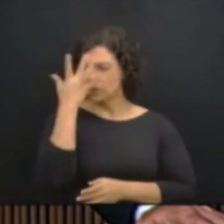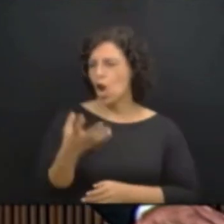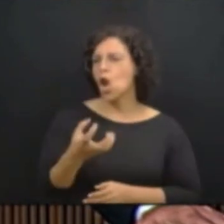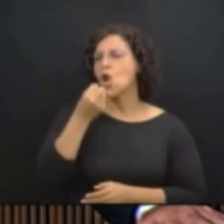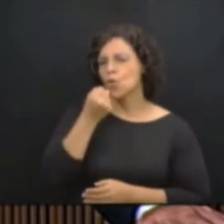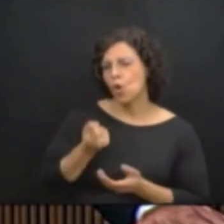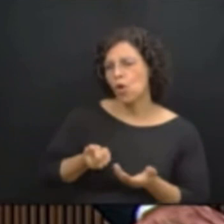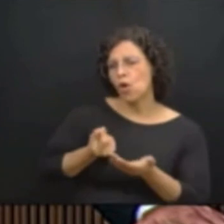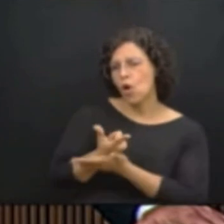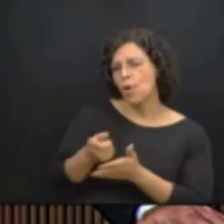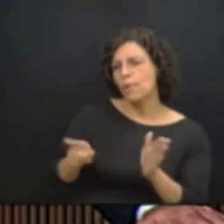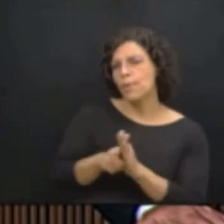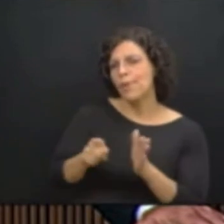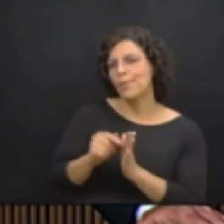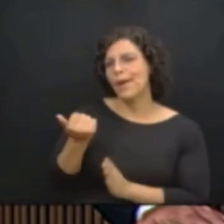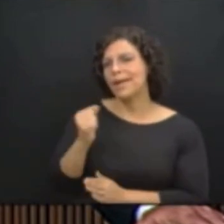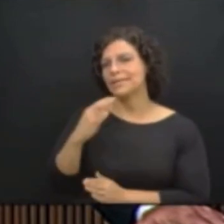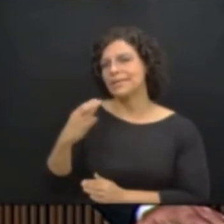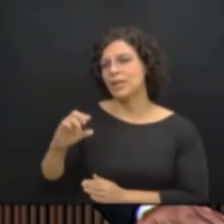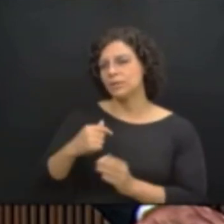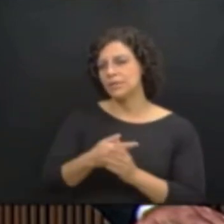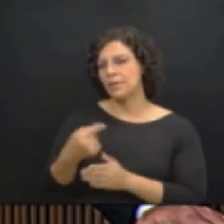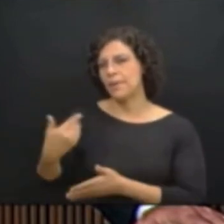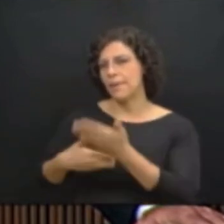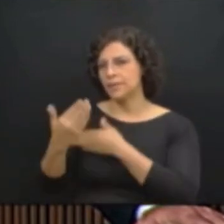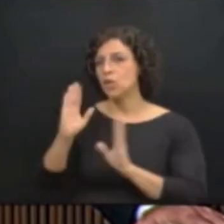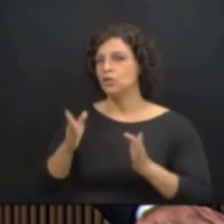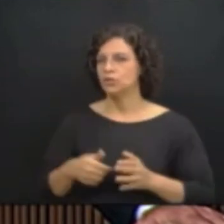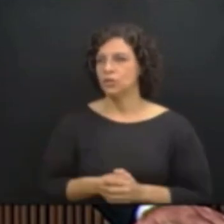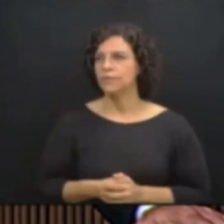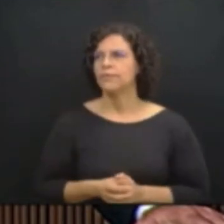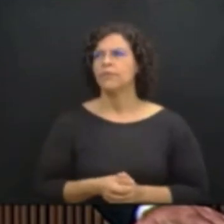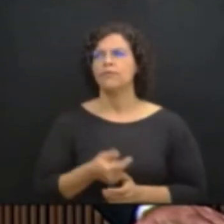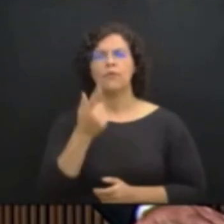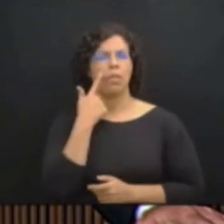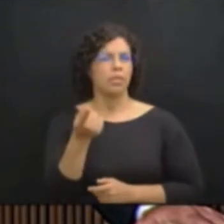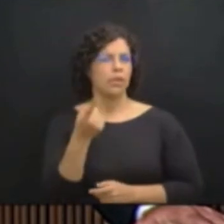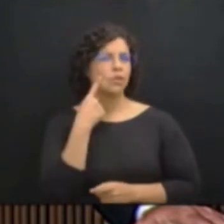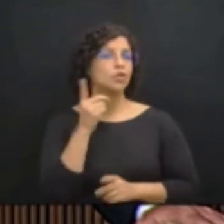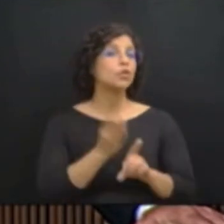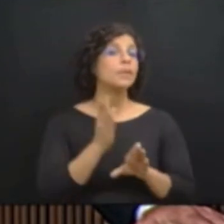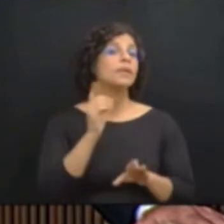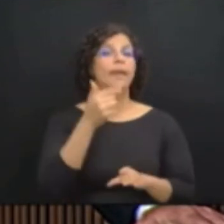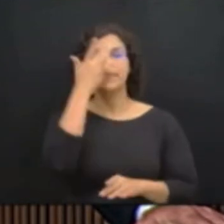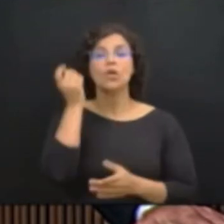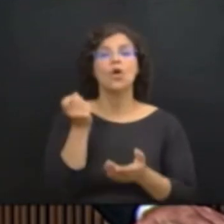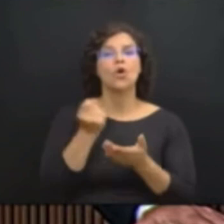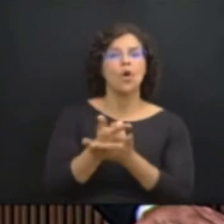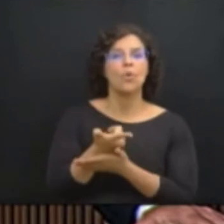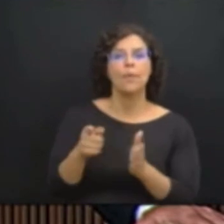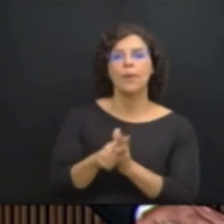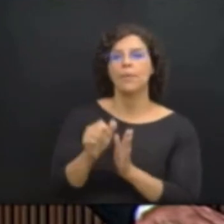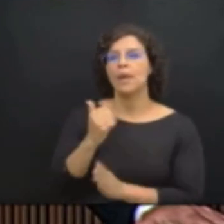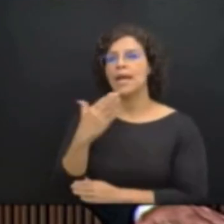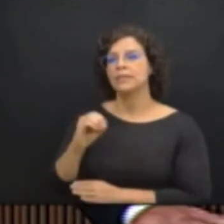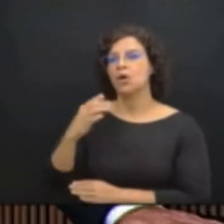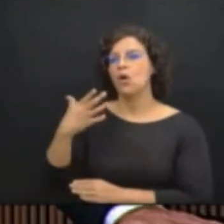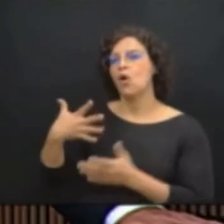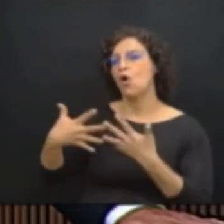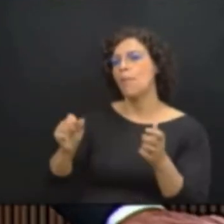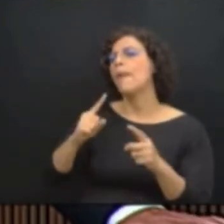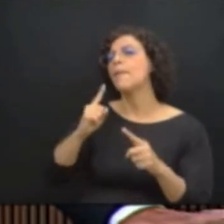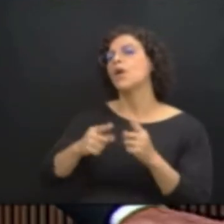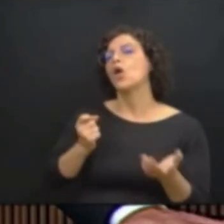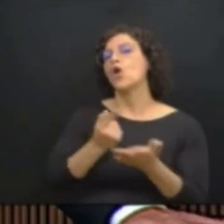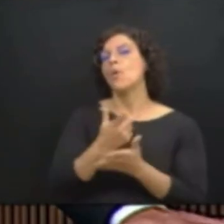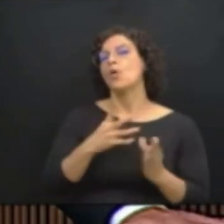comprando ações na semana passada. Vamos descobrir quem foi. E queremos saber por